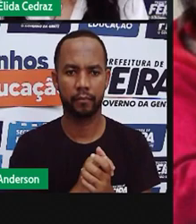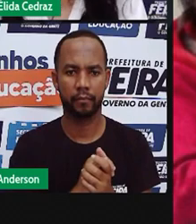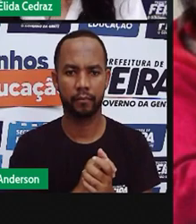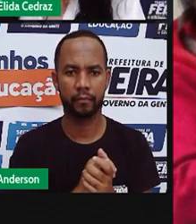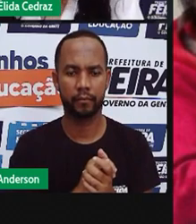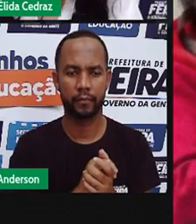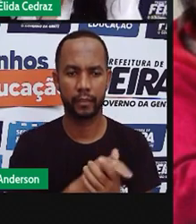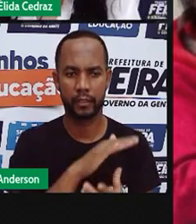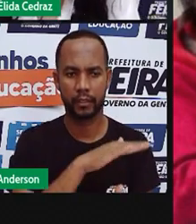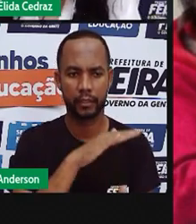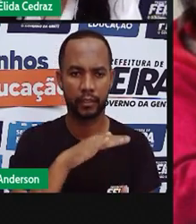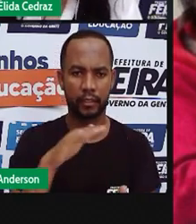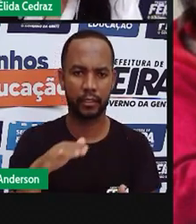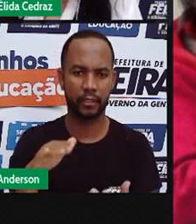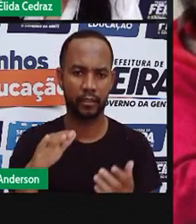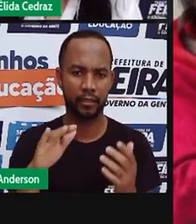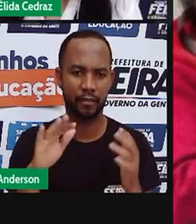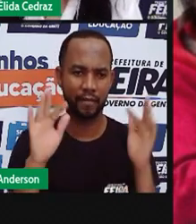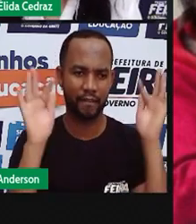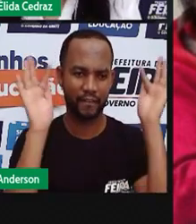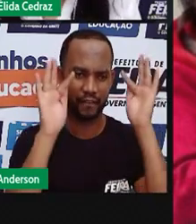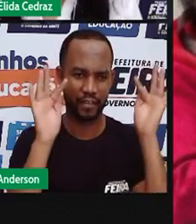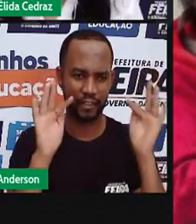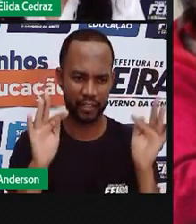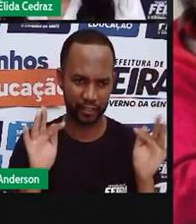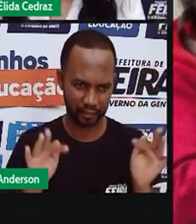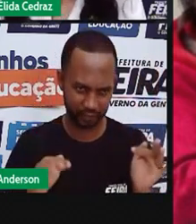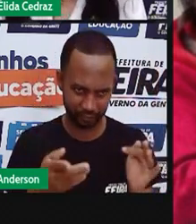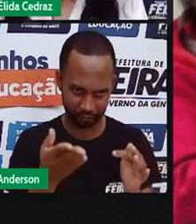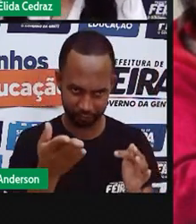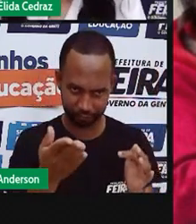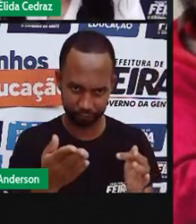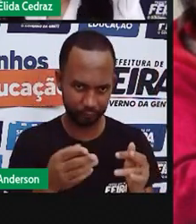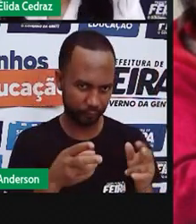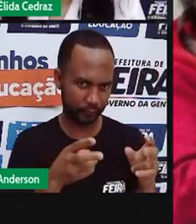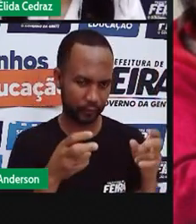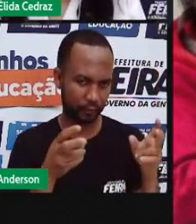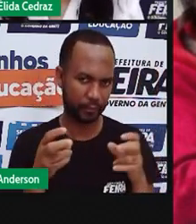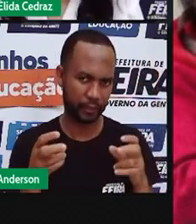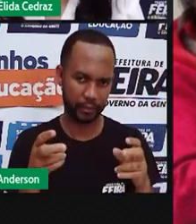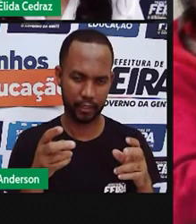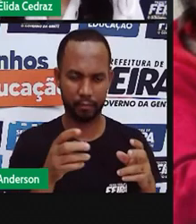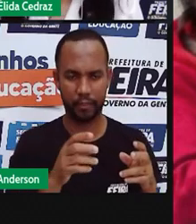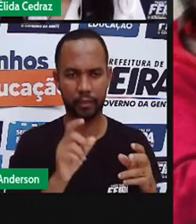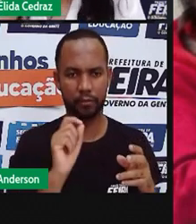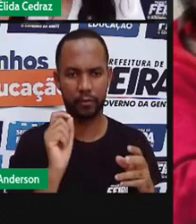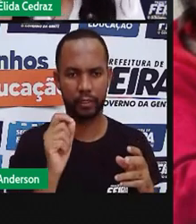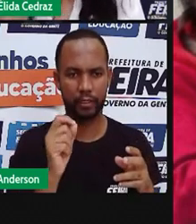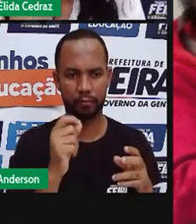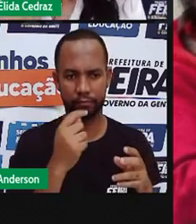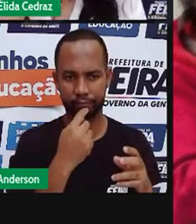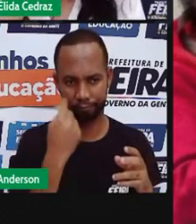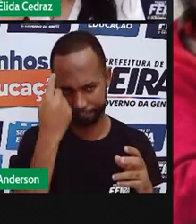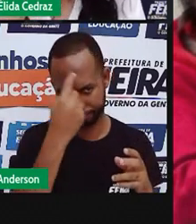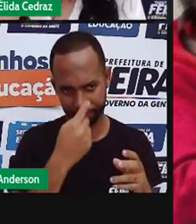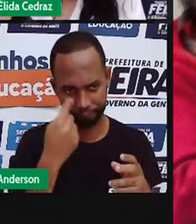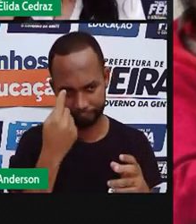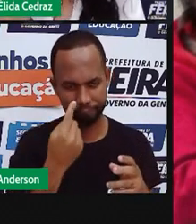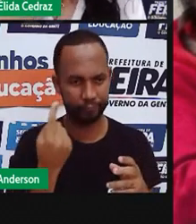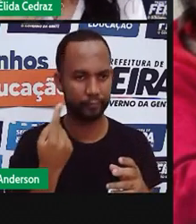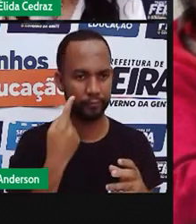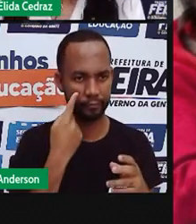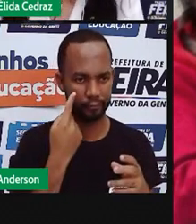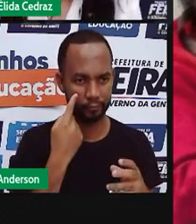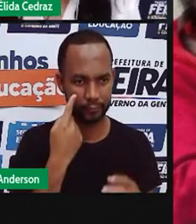As crianças estão felizes? A gente percebe que a pessoa está feliz ou está triste? Pela fisioterapia,